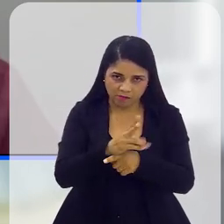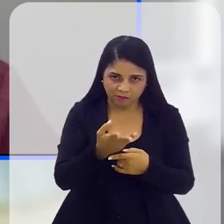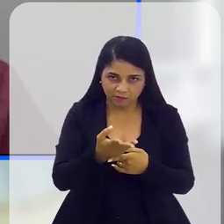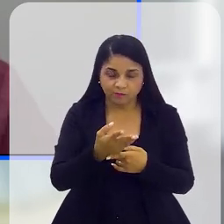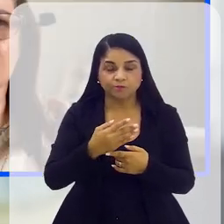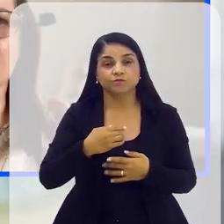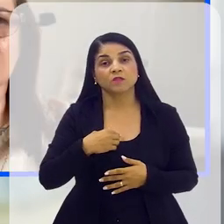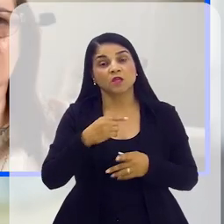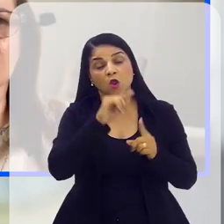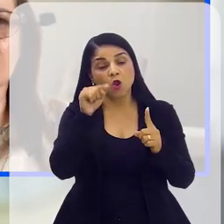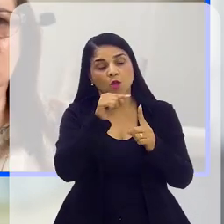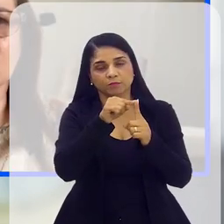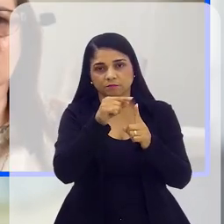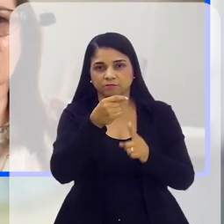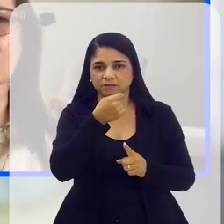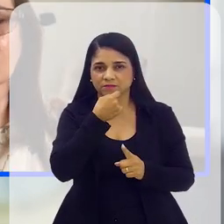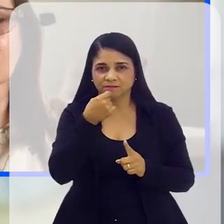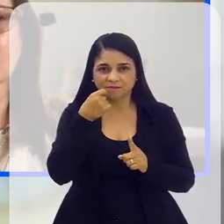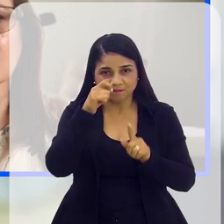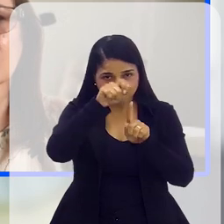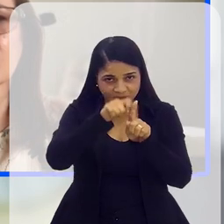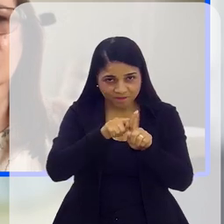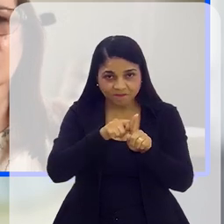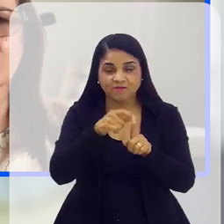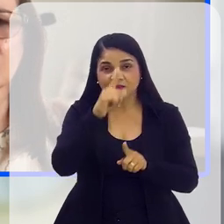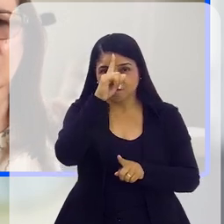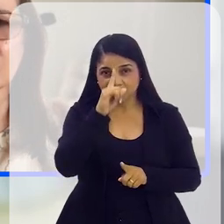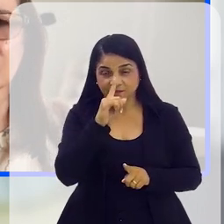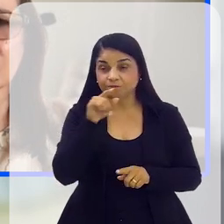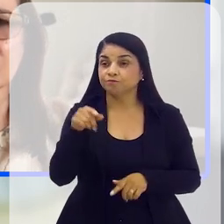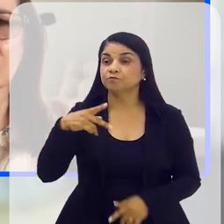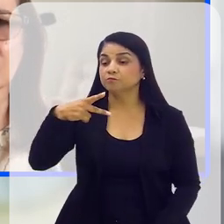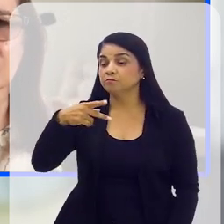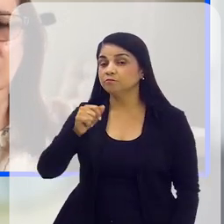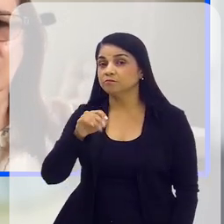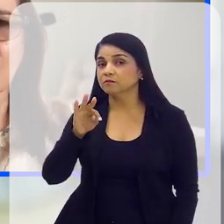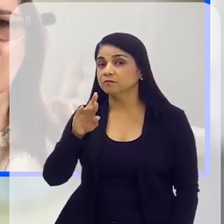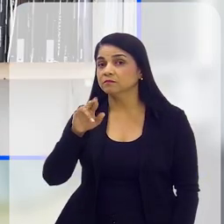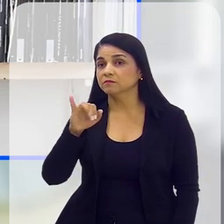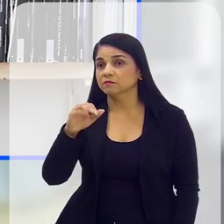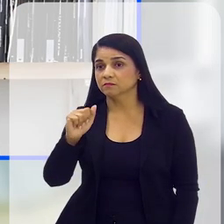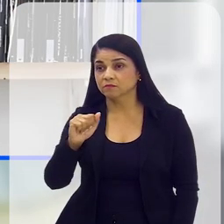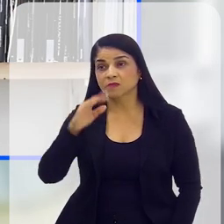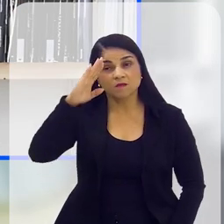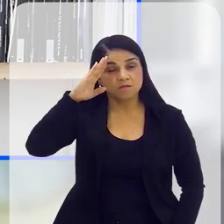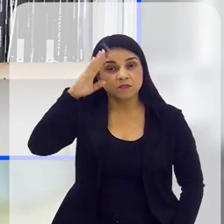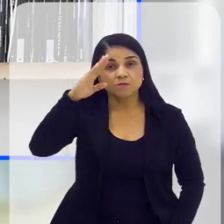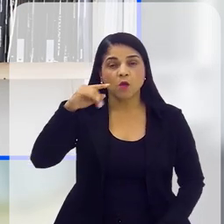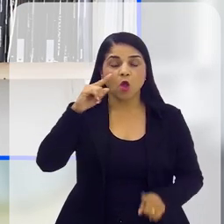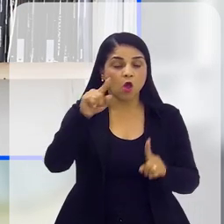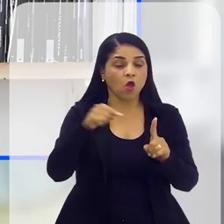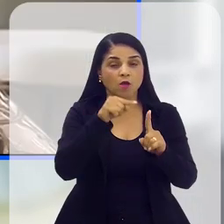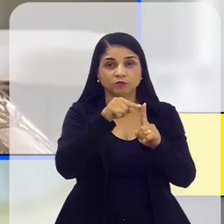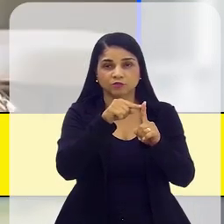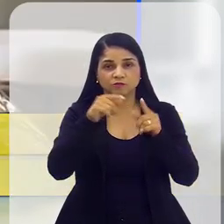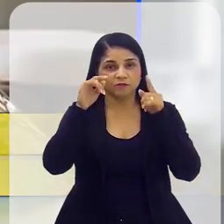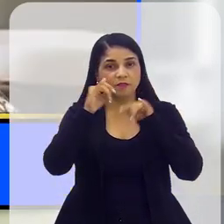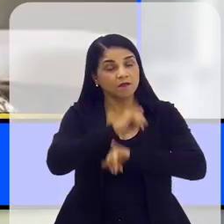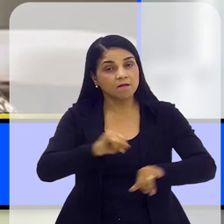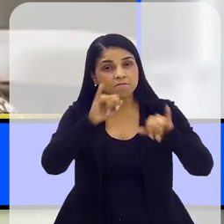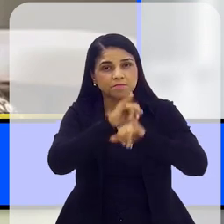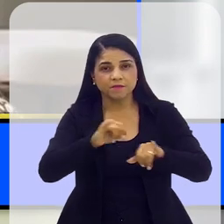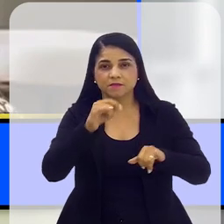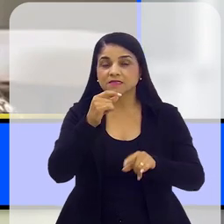Setembro Amarelo. É, Patrícia, na sua opinião, qual que a grande importância aí da campanha do Setembro Amarelo? Nós sempre